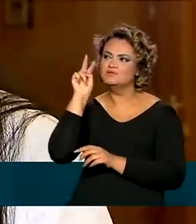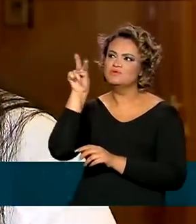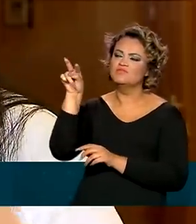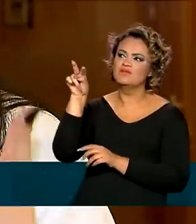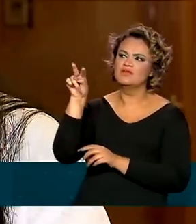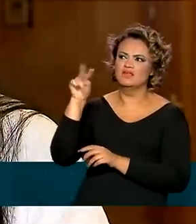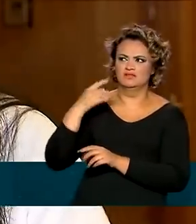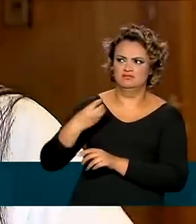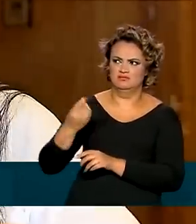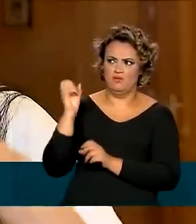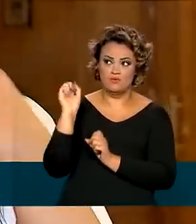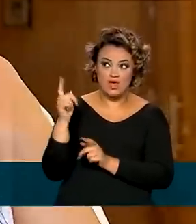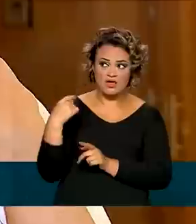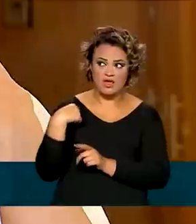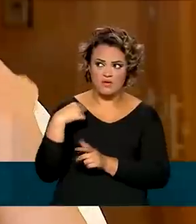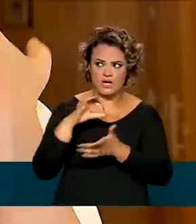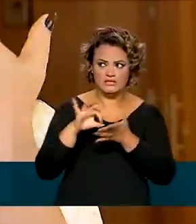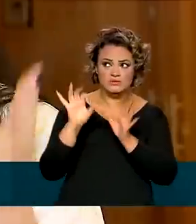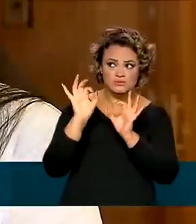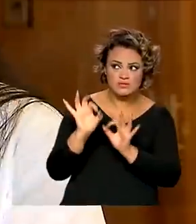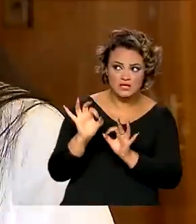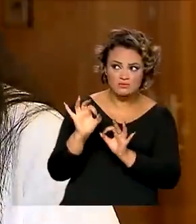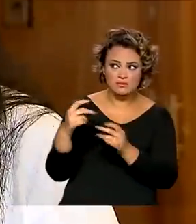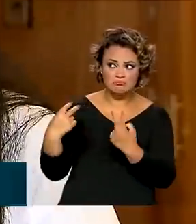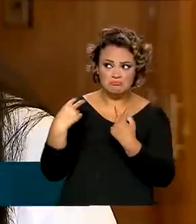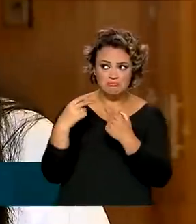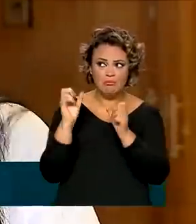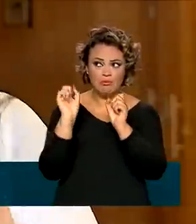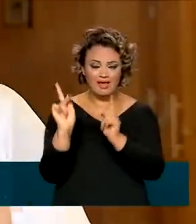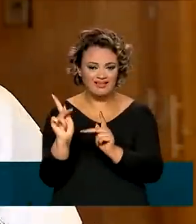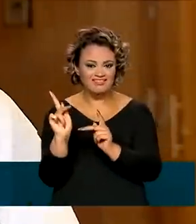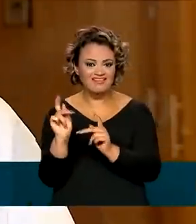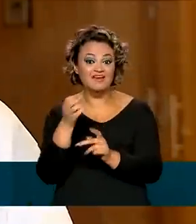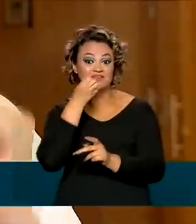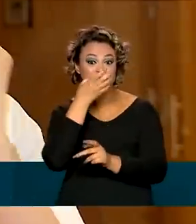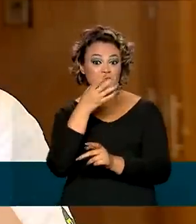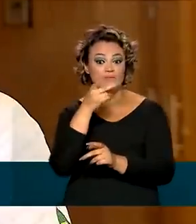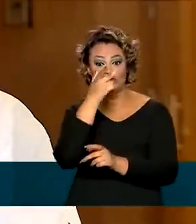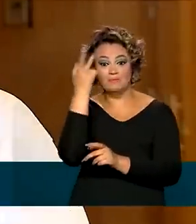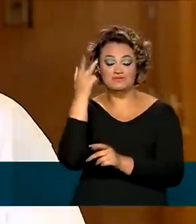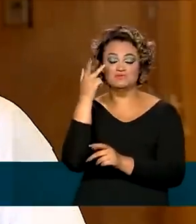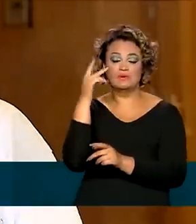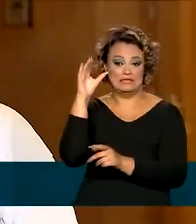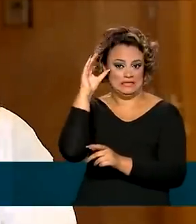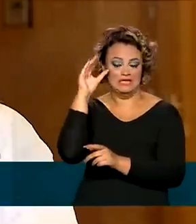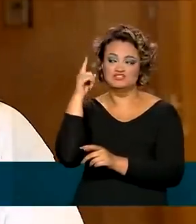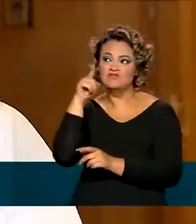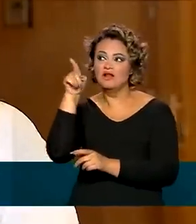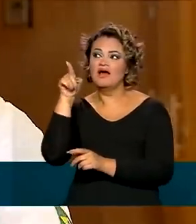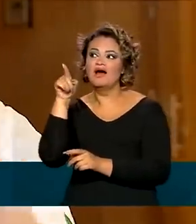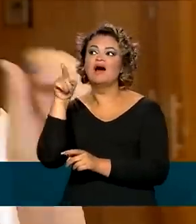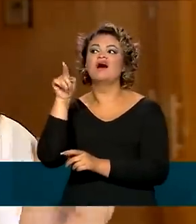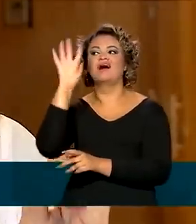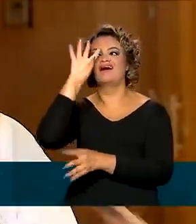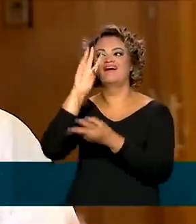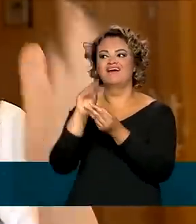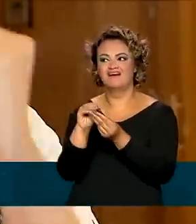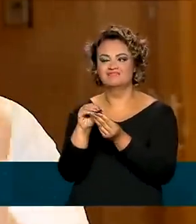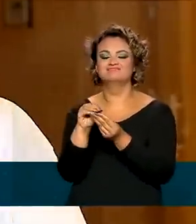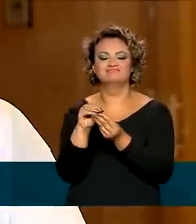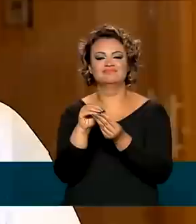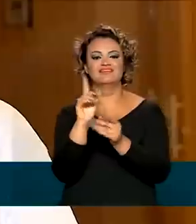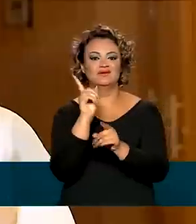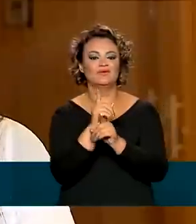como é que ele está, se ele está legal, que é uma forma de visibilidade para o prestador. E para o turista, ele vai lá na página para o turista, sou turista,